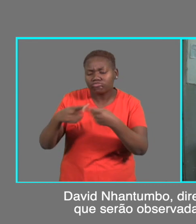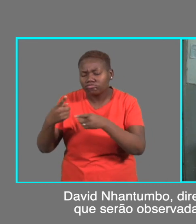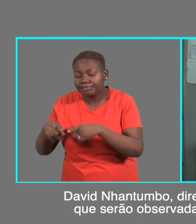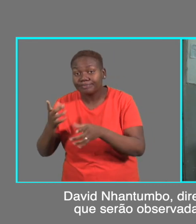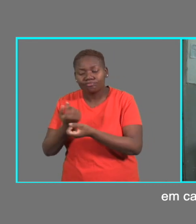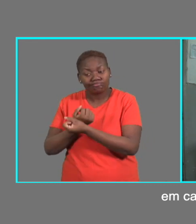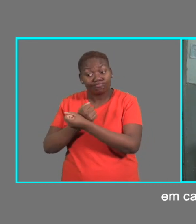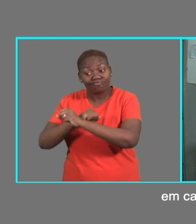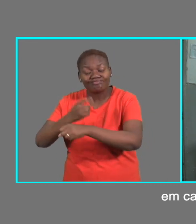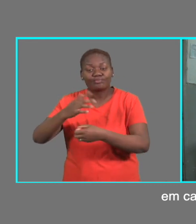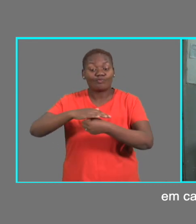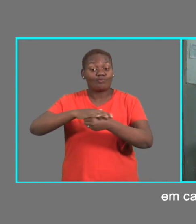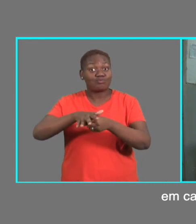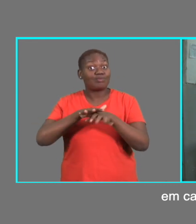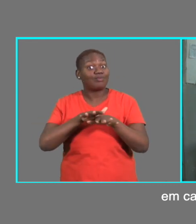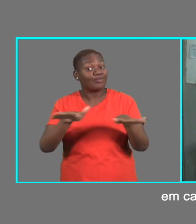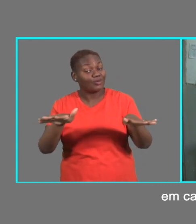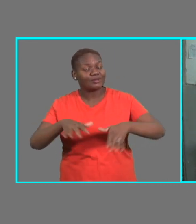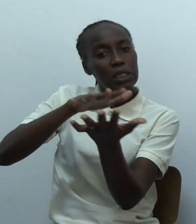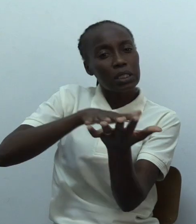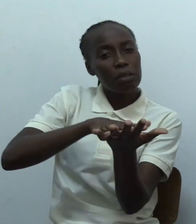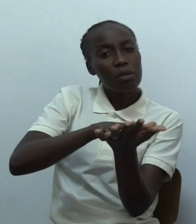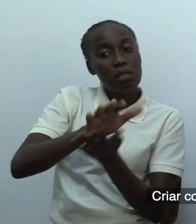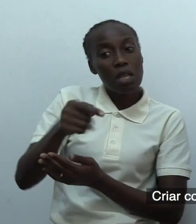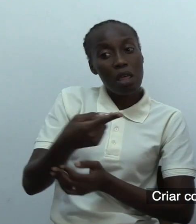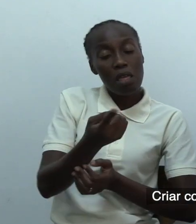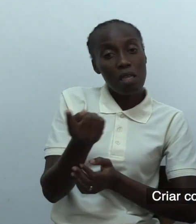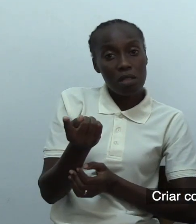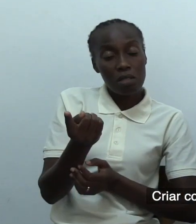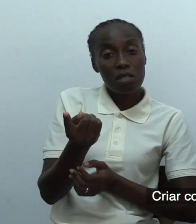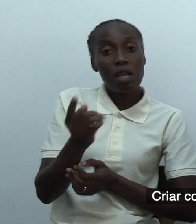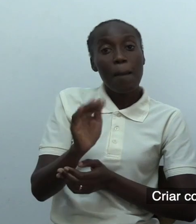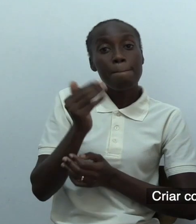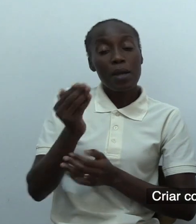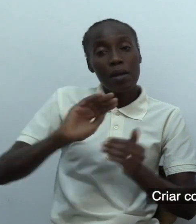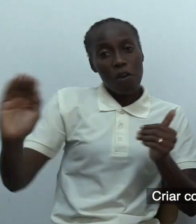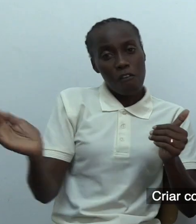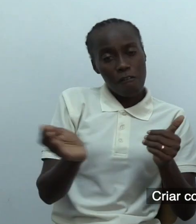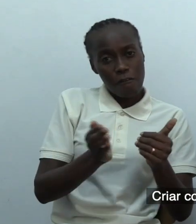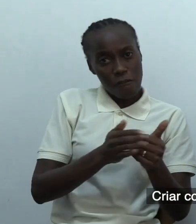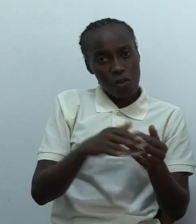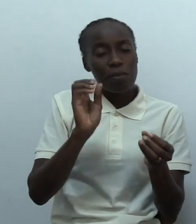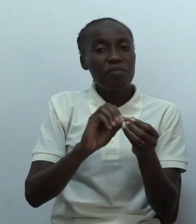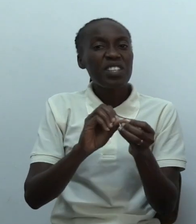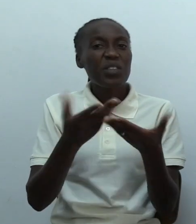da Covid-19 em casos de retorno às aulas. As condições em termos de higienização